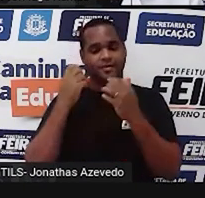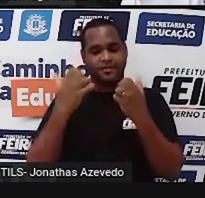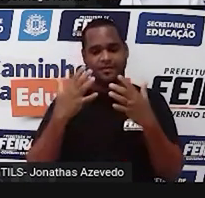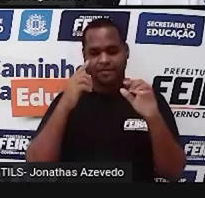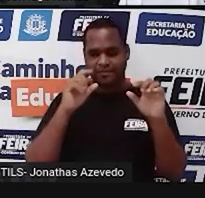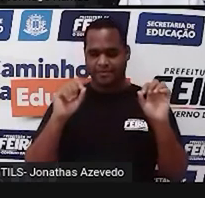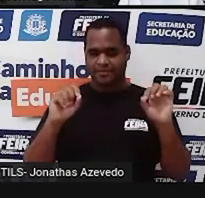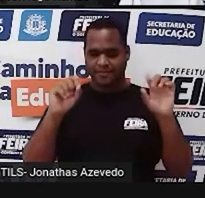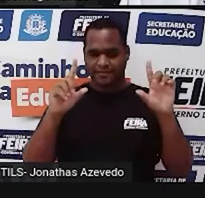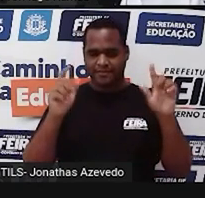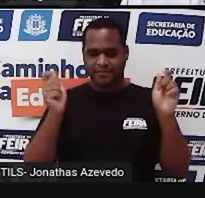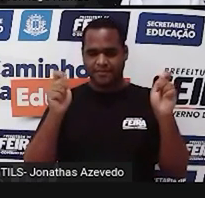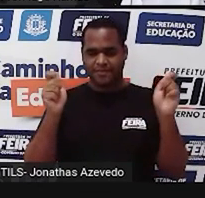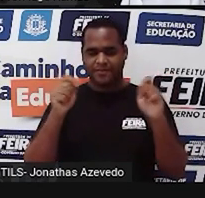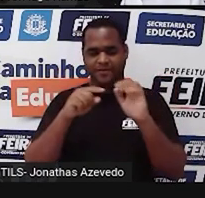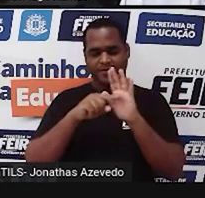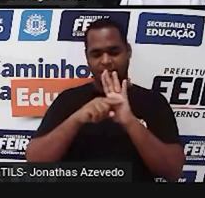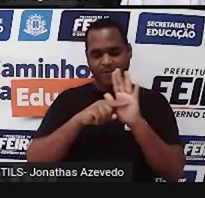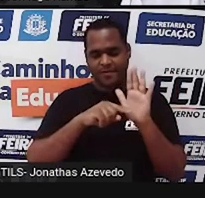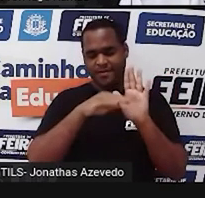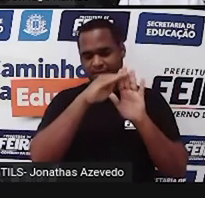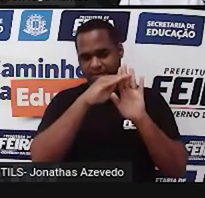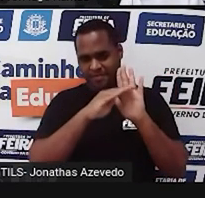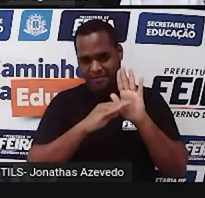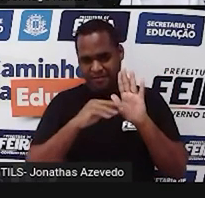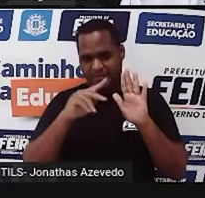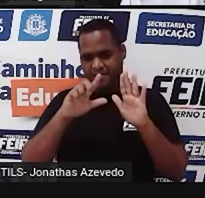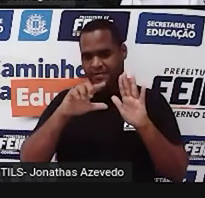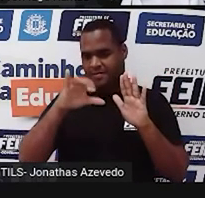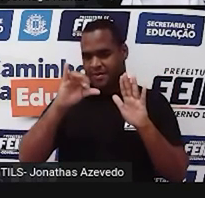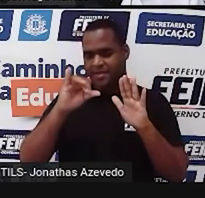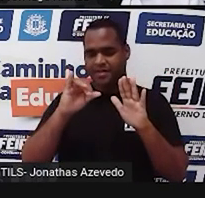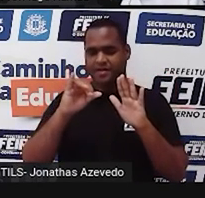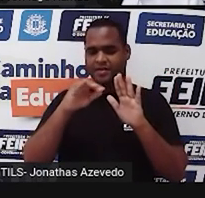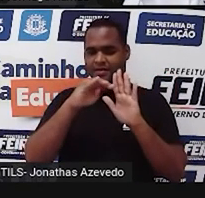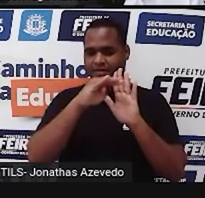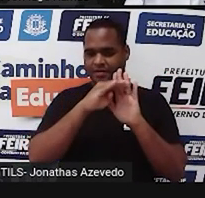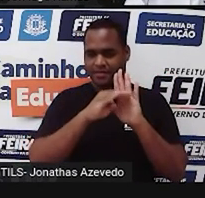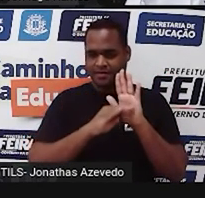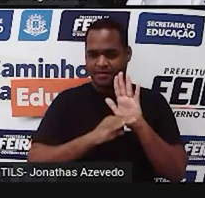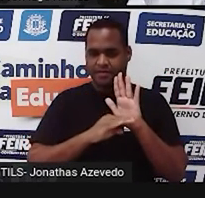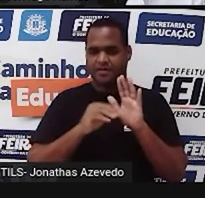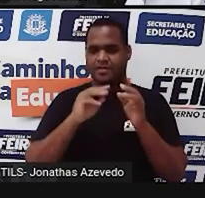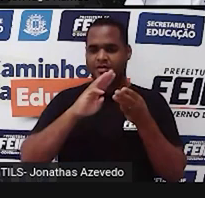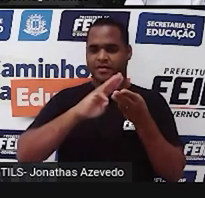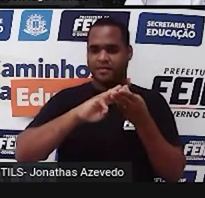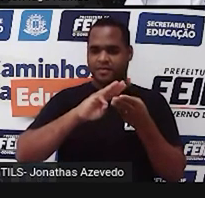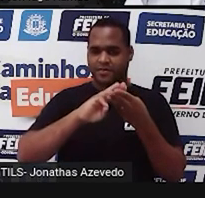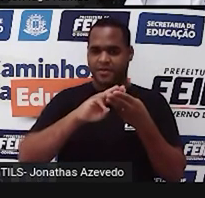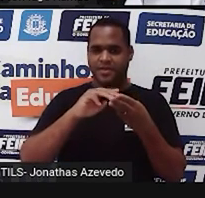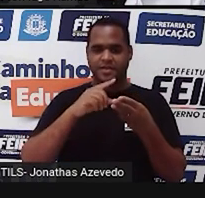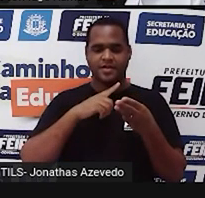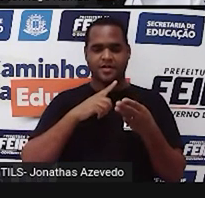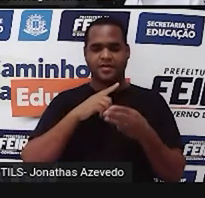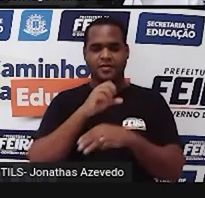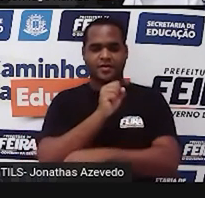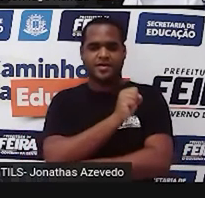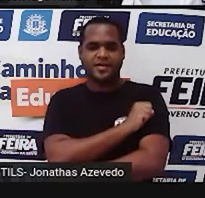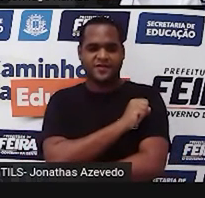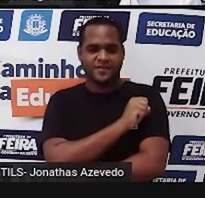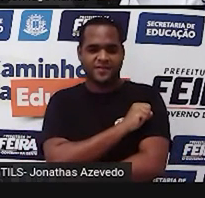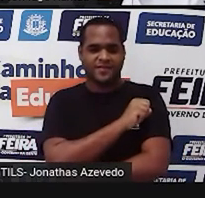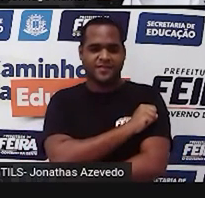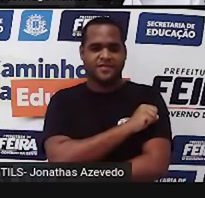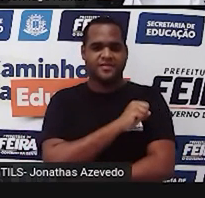nosso canal. Procura nas playlists, né? É a playlist matemática, né? Oitavo ano,